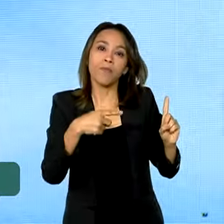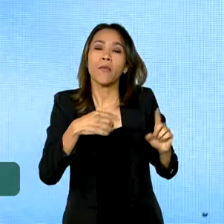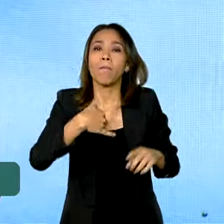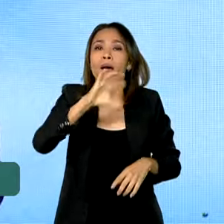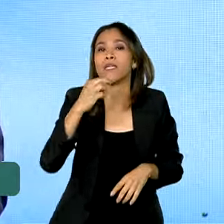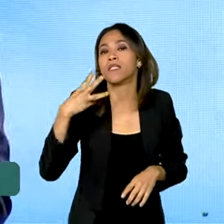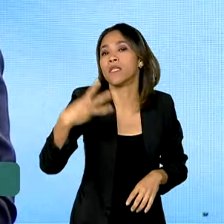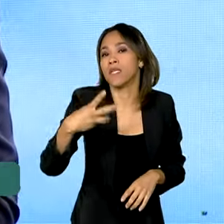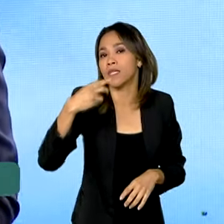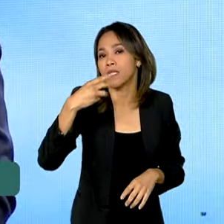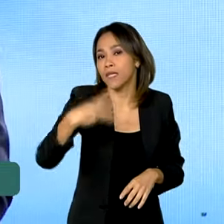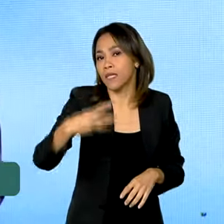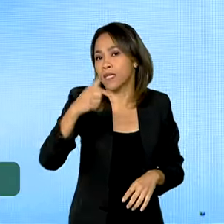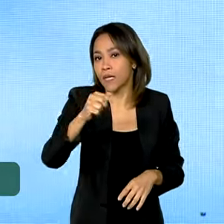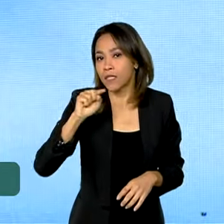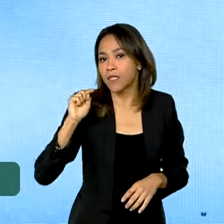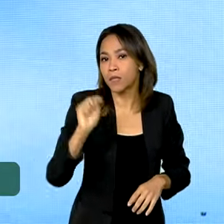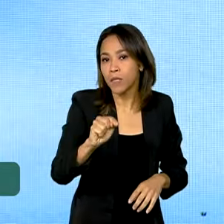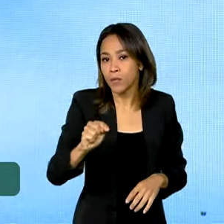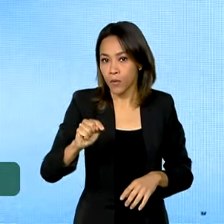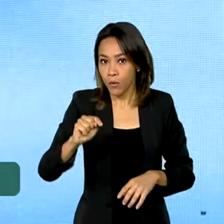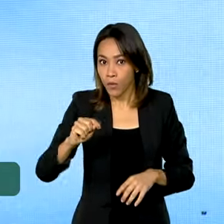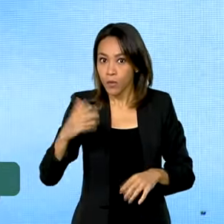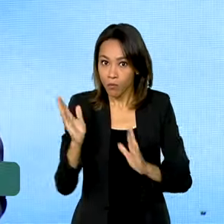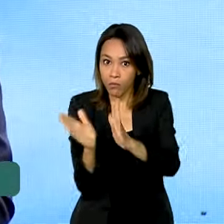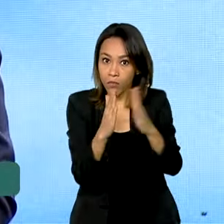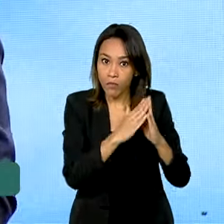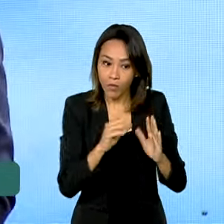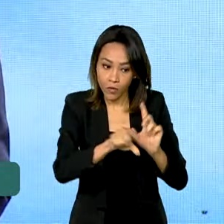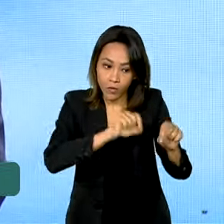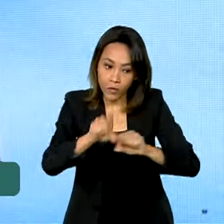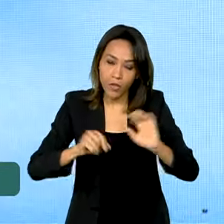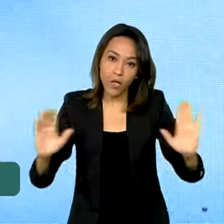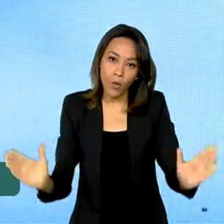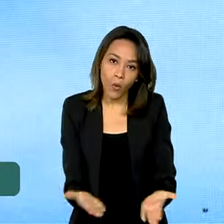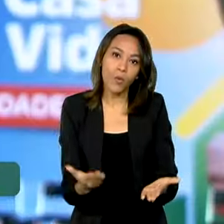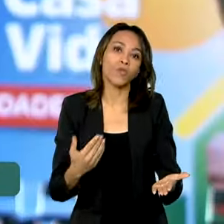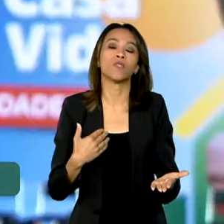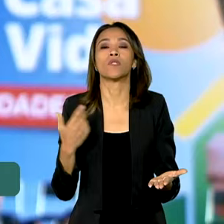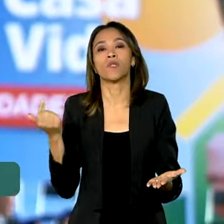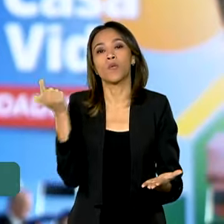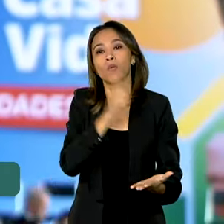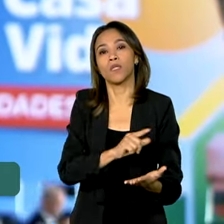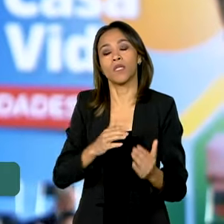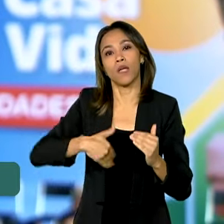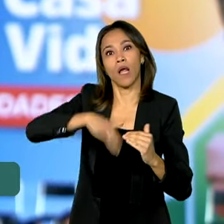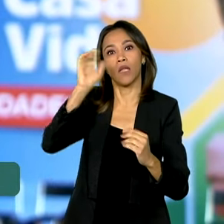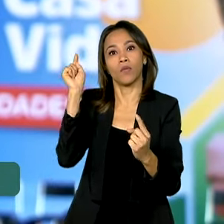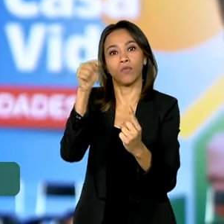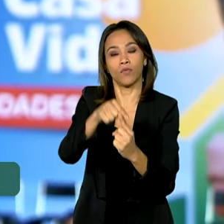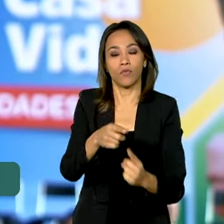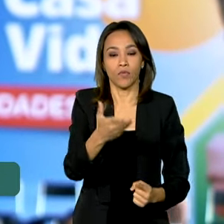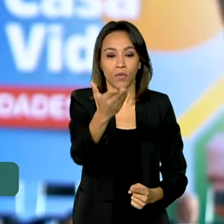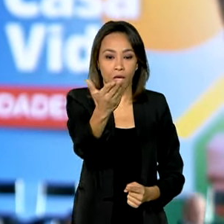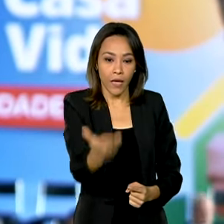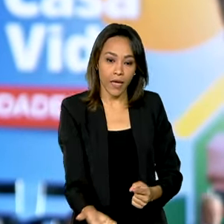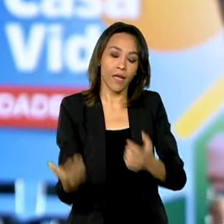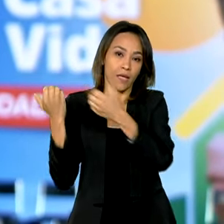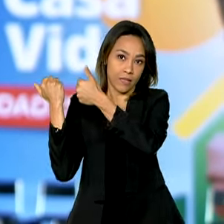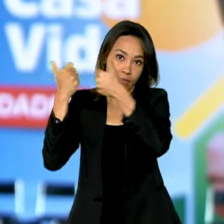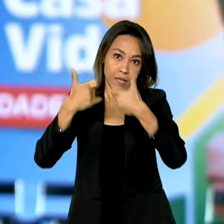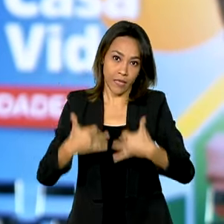mil moradias sendo selecionadas hoje e também superando a meta inicial. A modalidade Minha Casa Minha Vida Rural